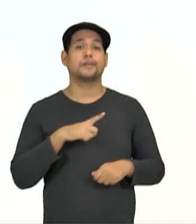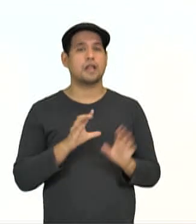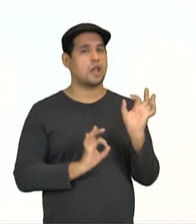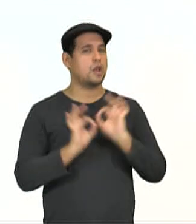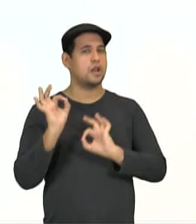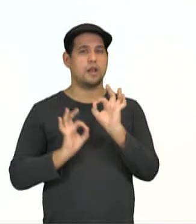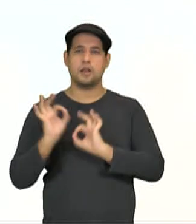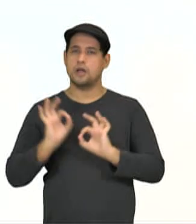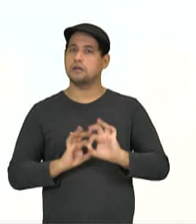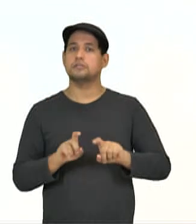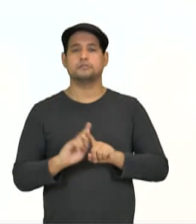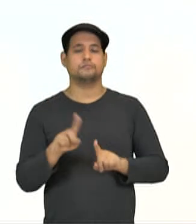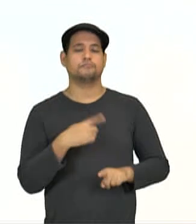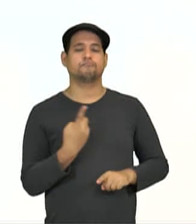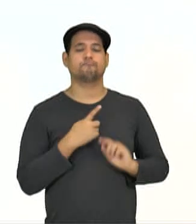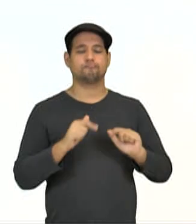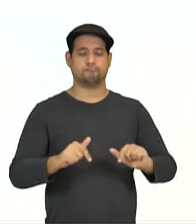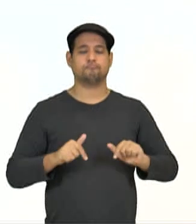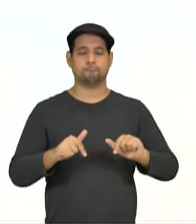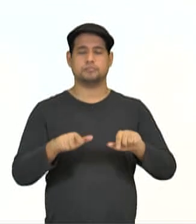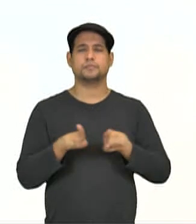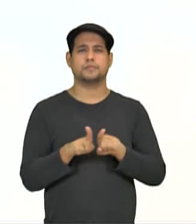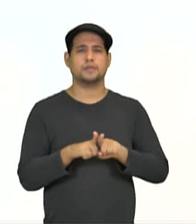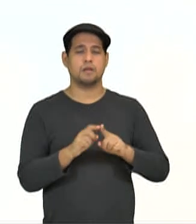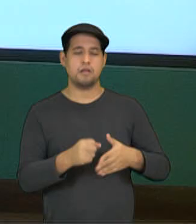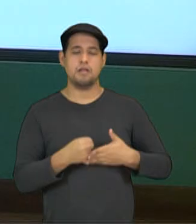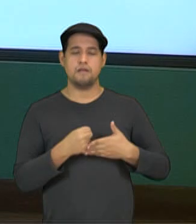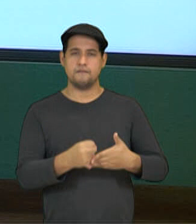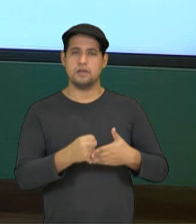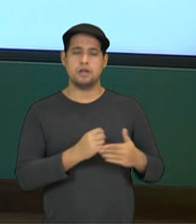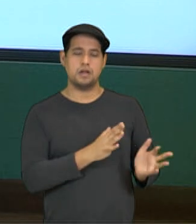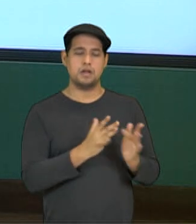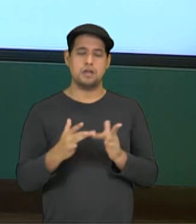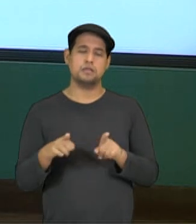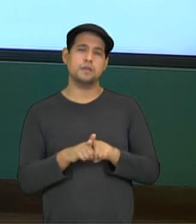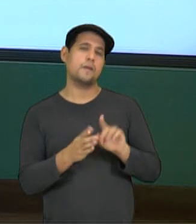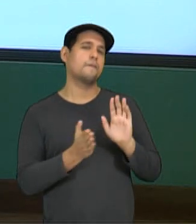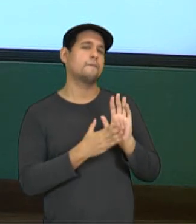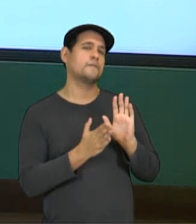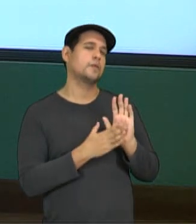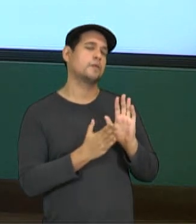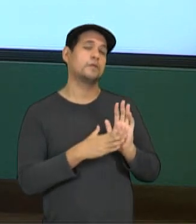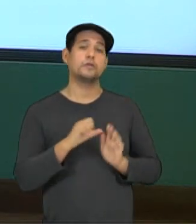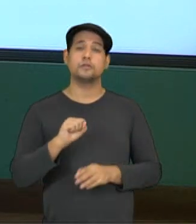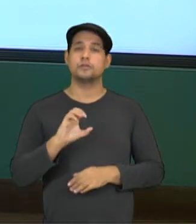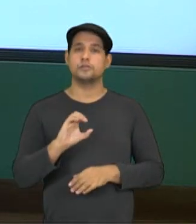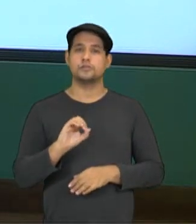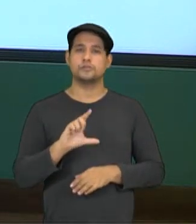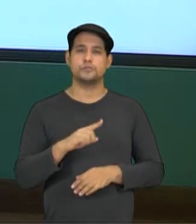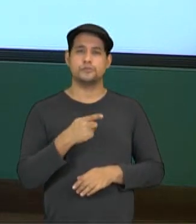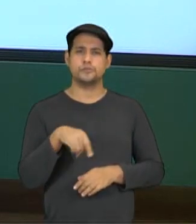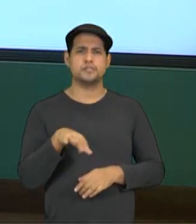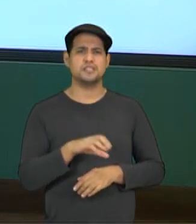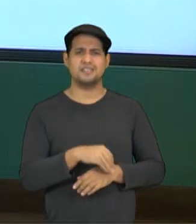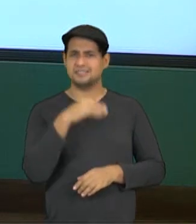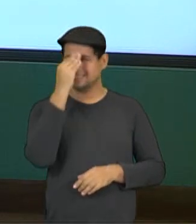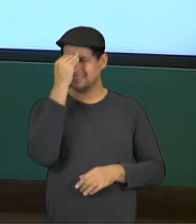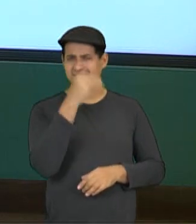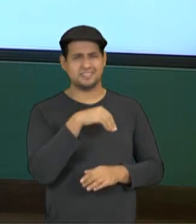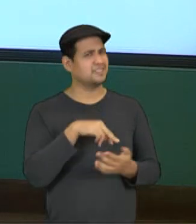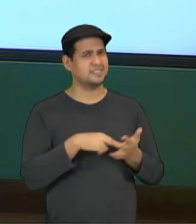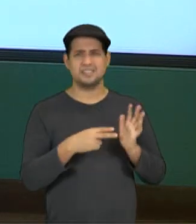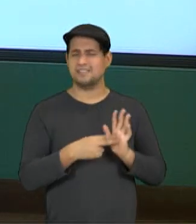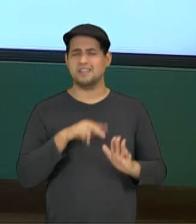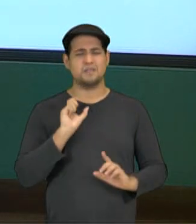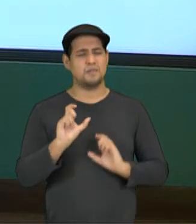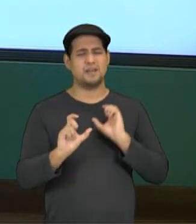planejamento nas nossas ações para conduzir o processo e propor as soluções. Desistir não é uma palavra que